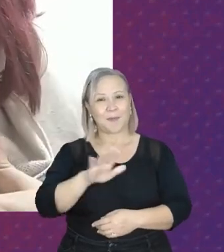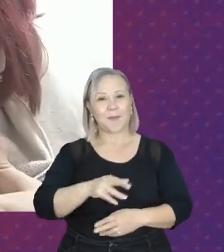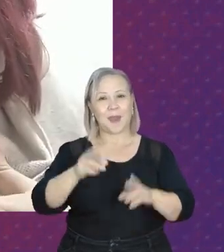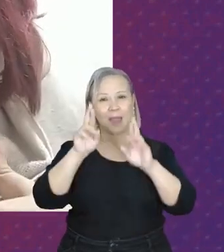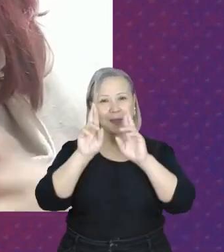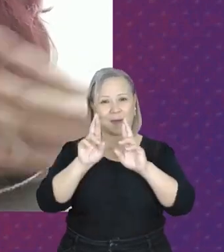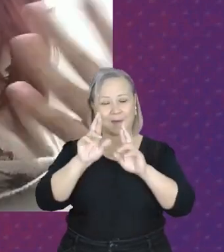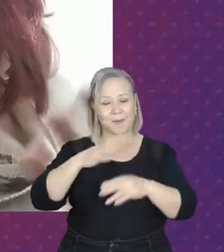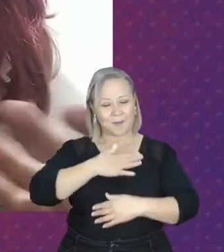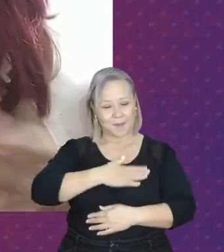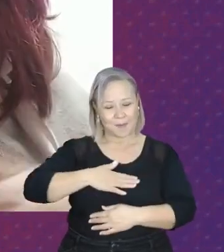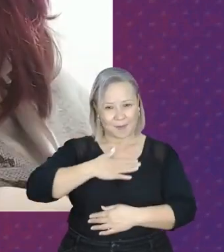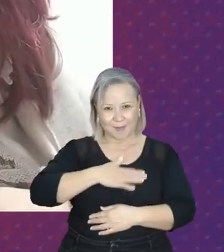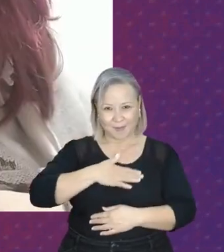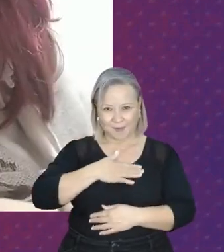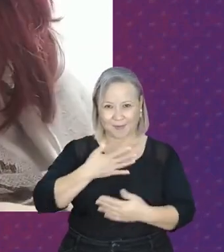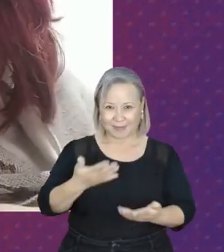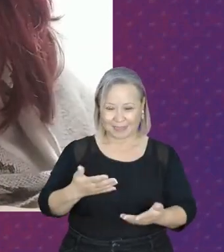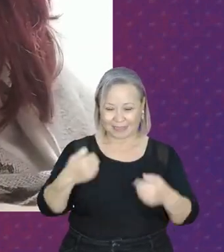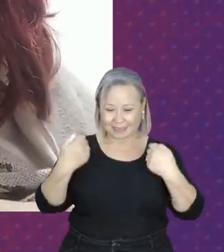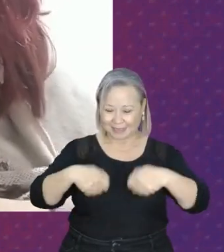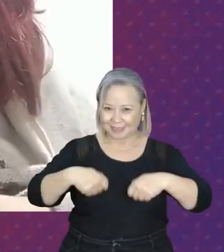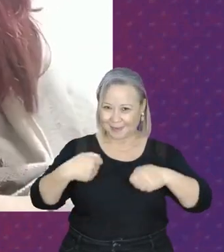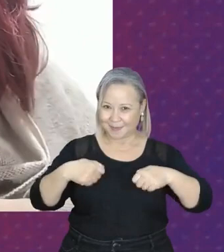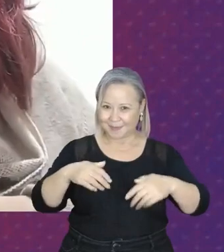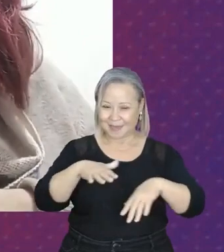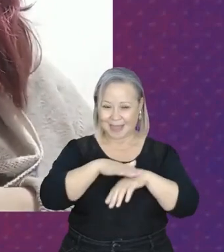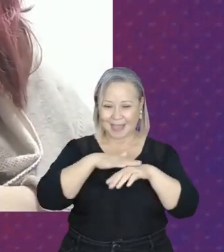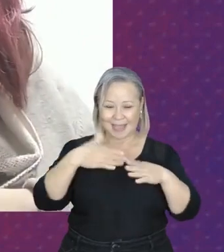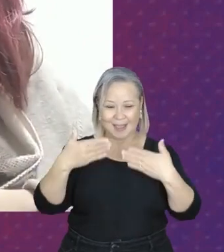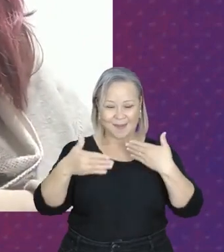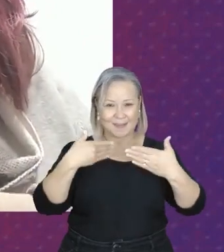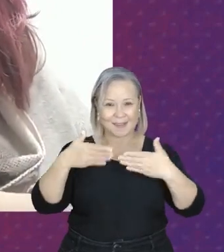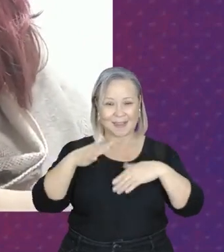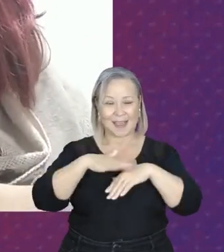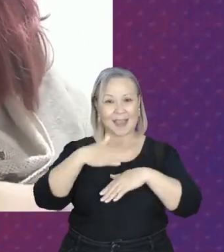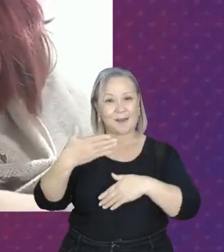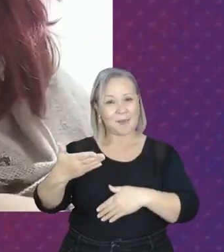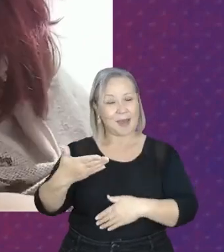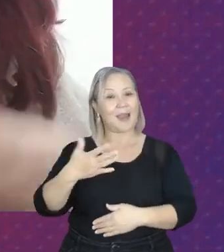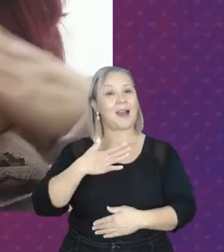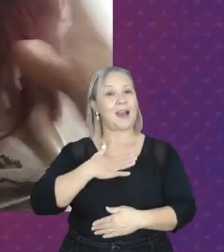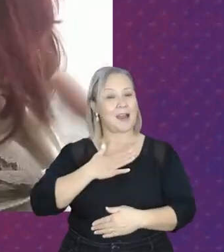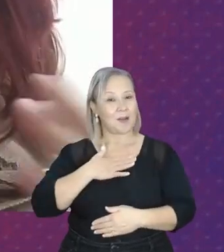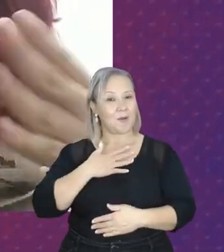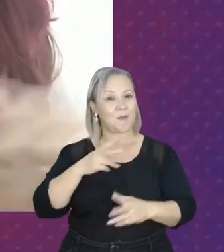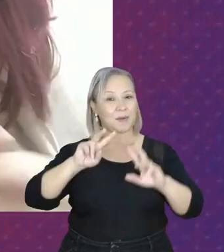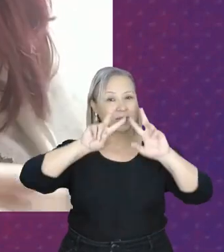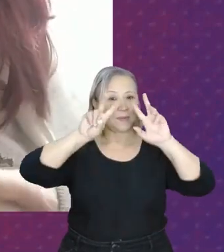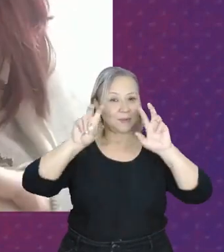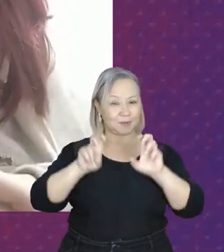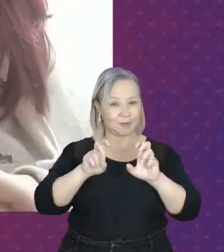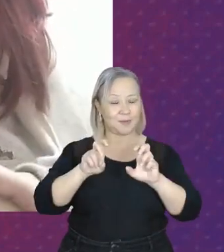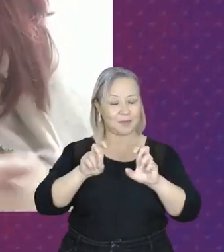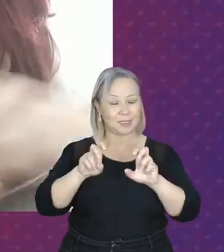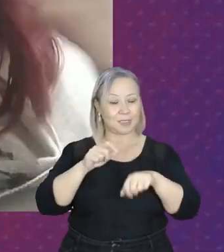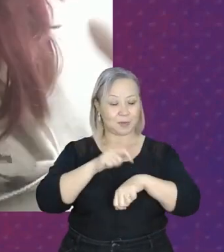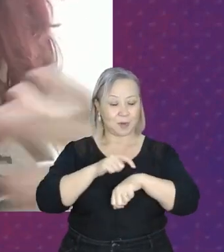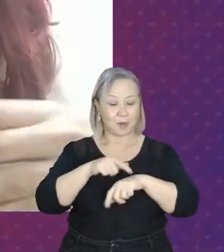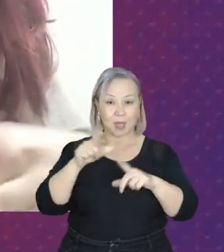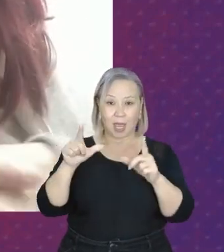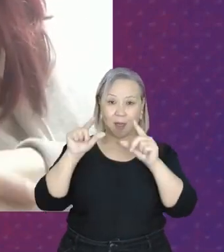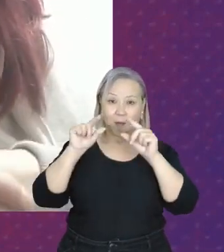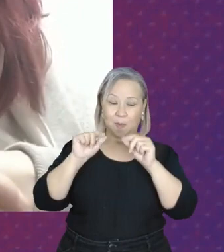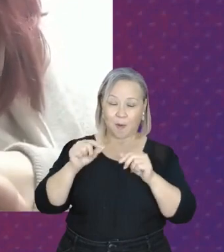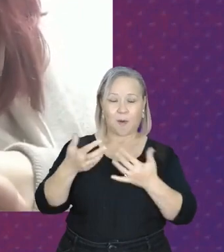tenham gostado. Se vocês precisarem conversar um pouquinho mais comigo sobre isso, como o tempo é curto aqui, com